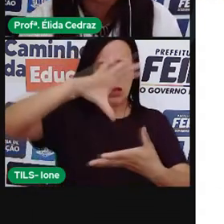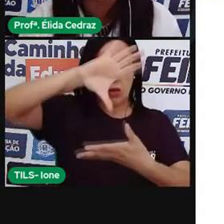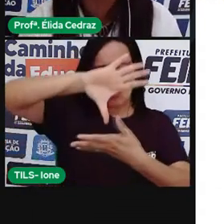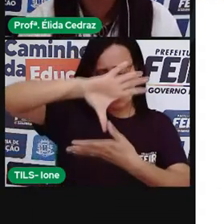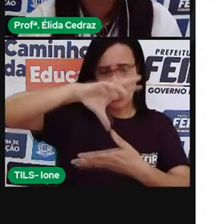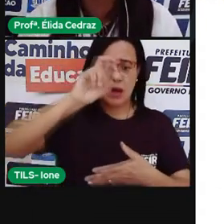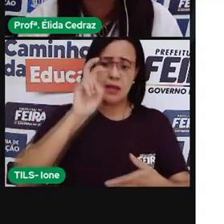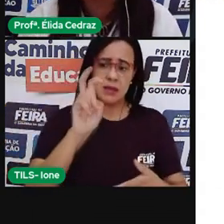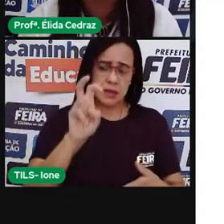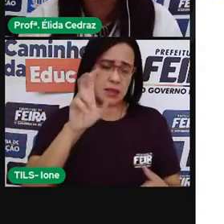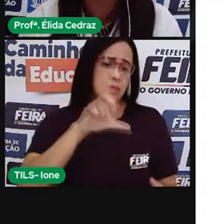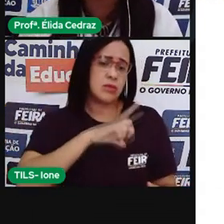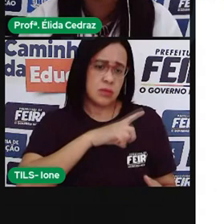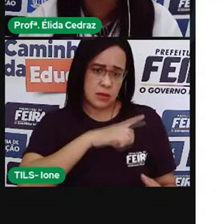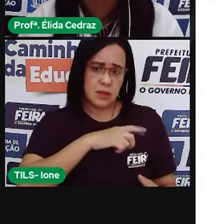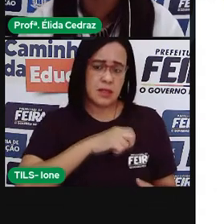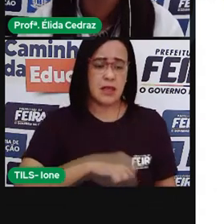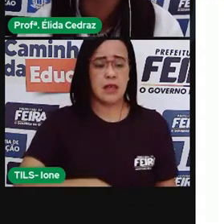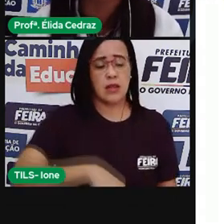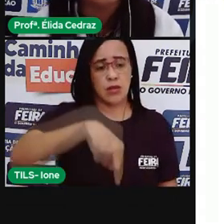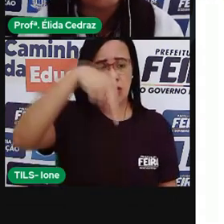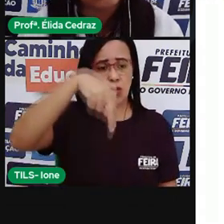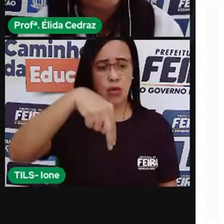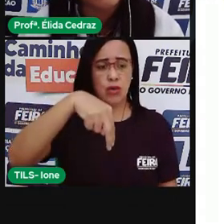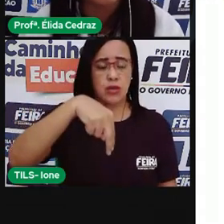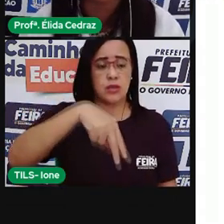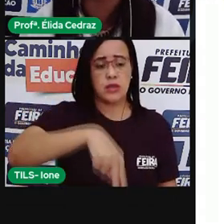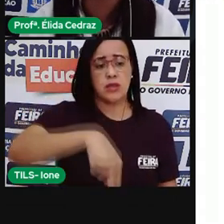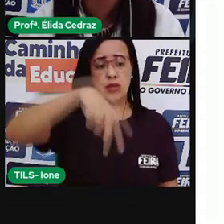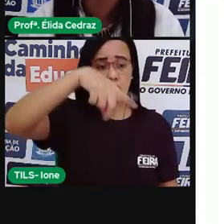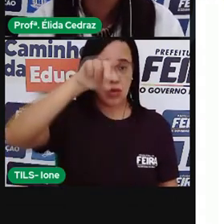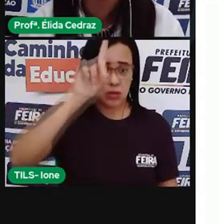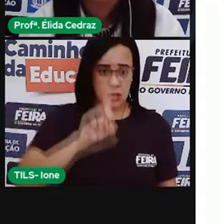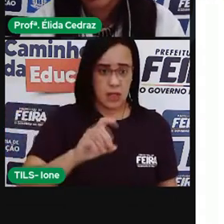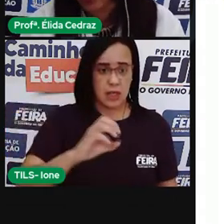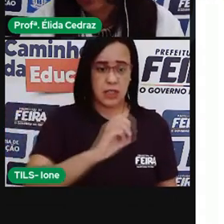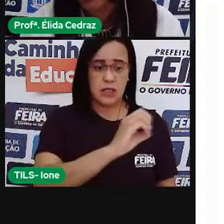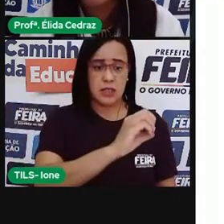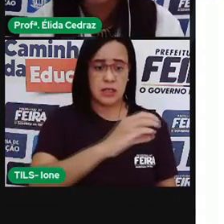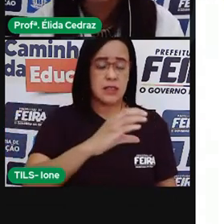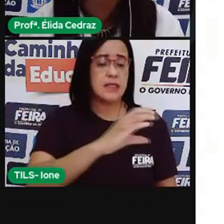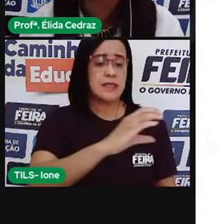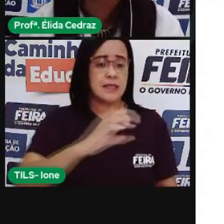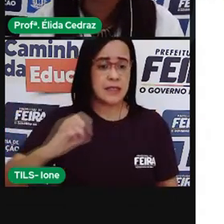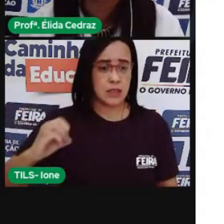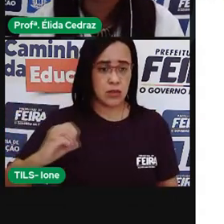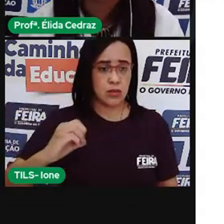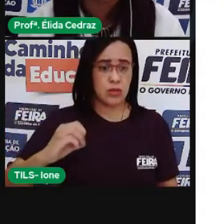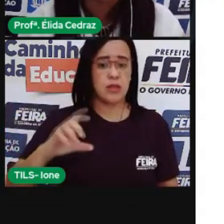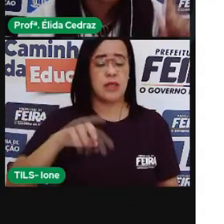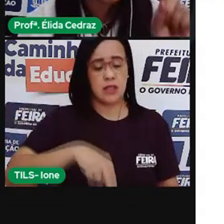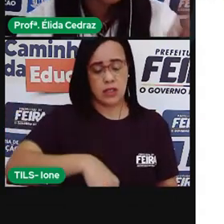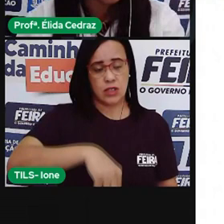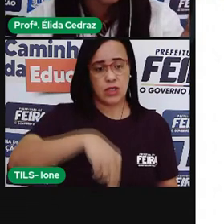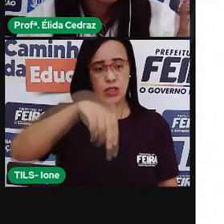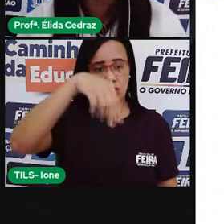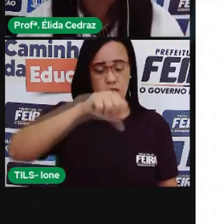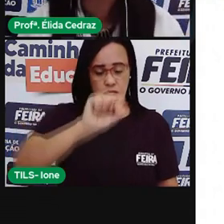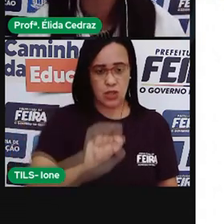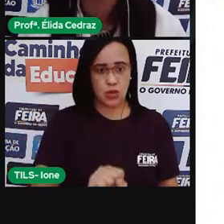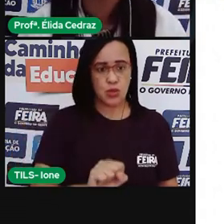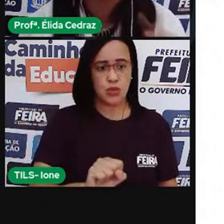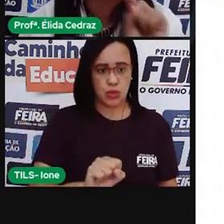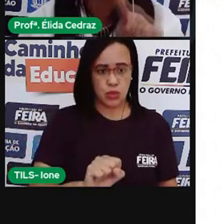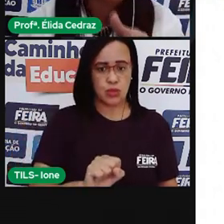Norte, Nordeste, Centro-Oeste, Sudeste e Sul. Norte,